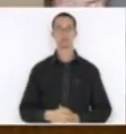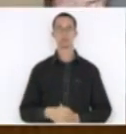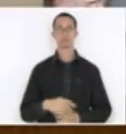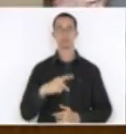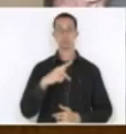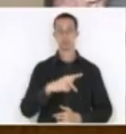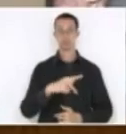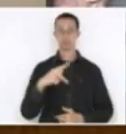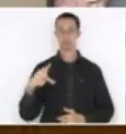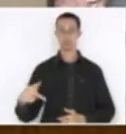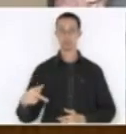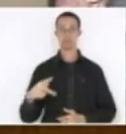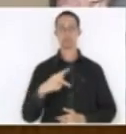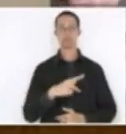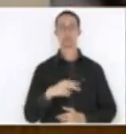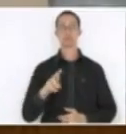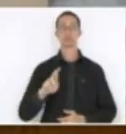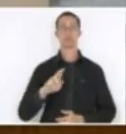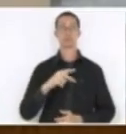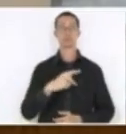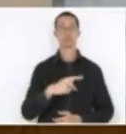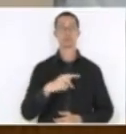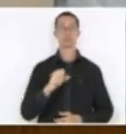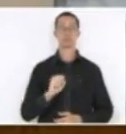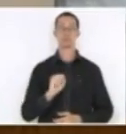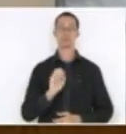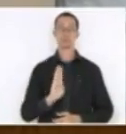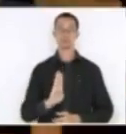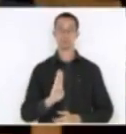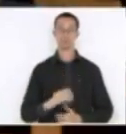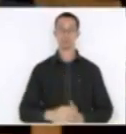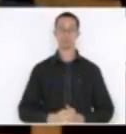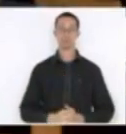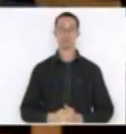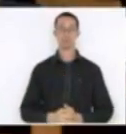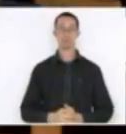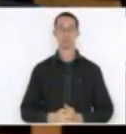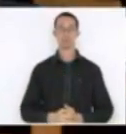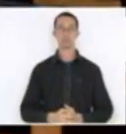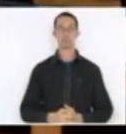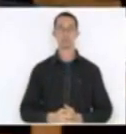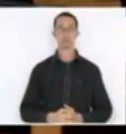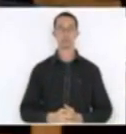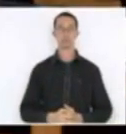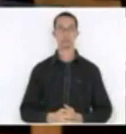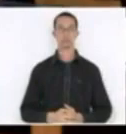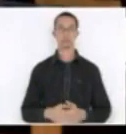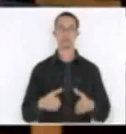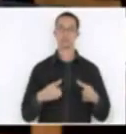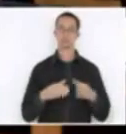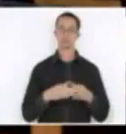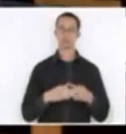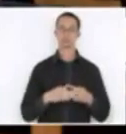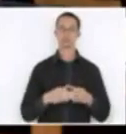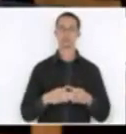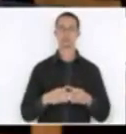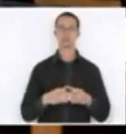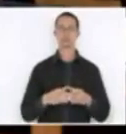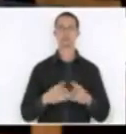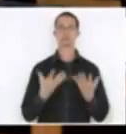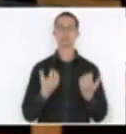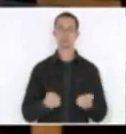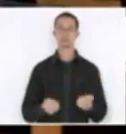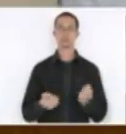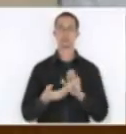Progressista, do PR e do PSB. O bloco, ele concorda com a retirada do